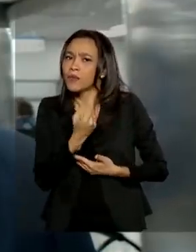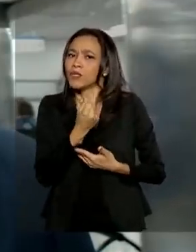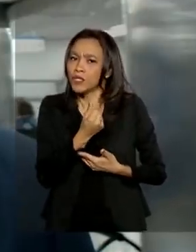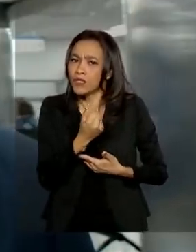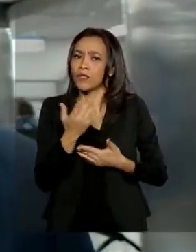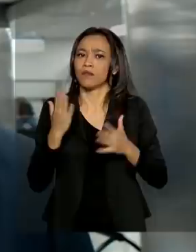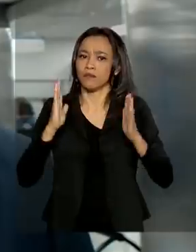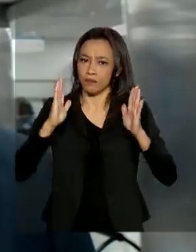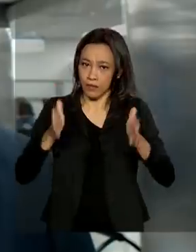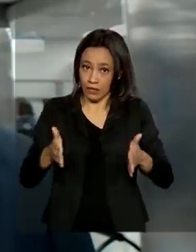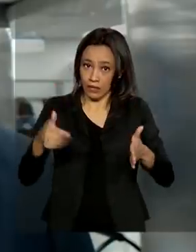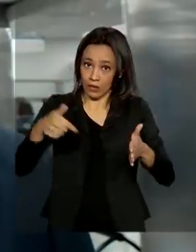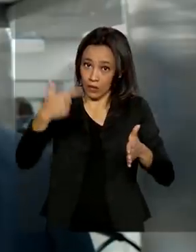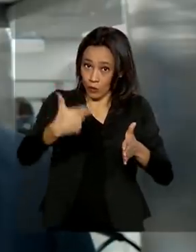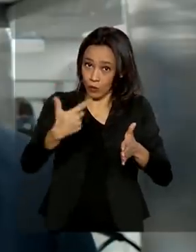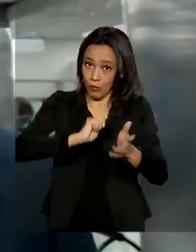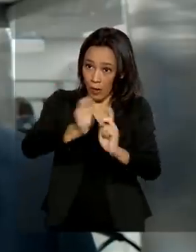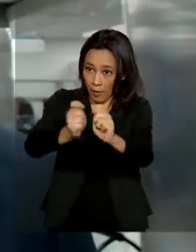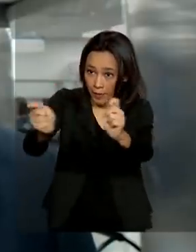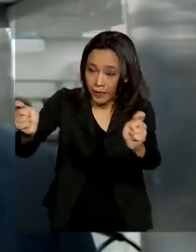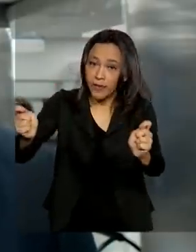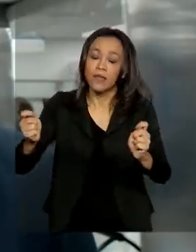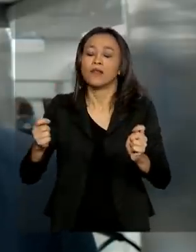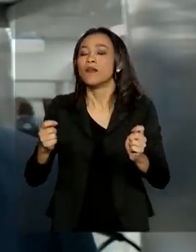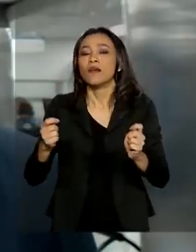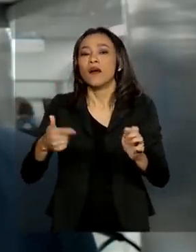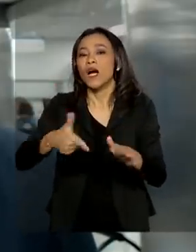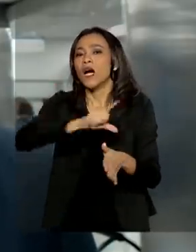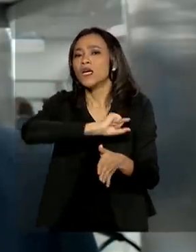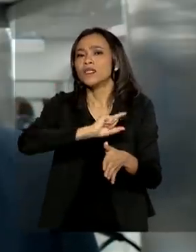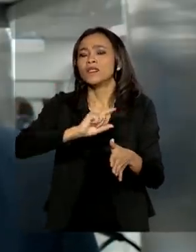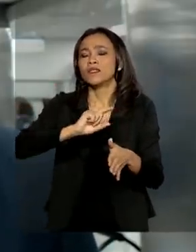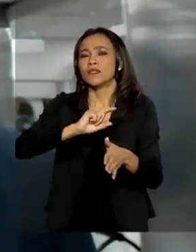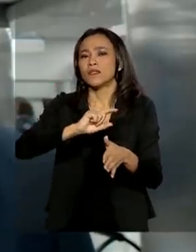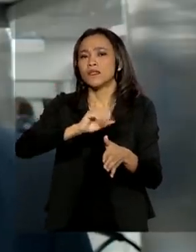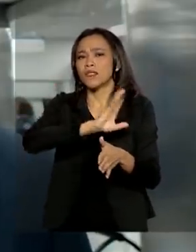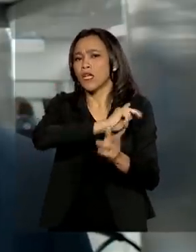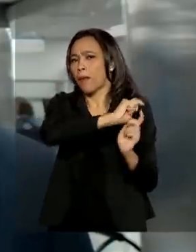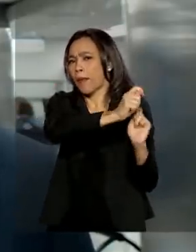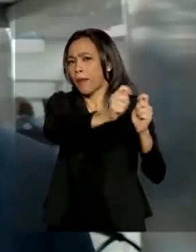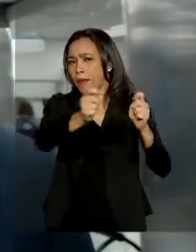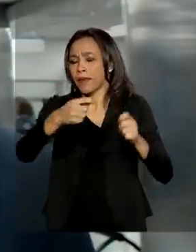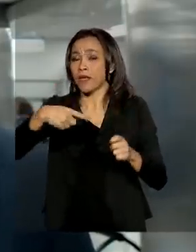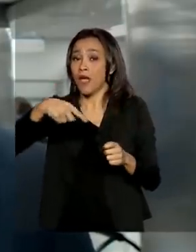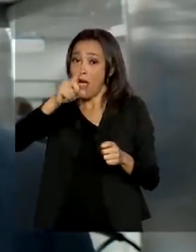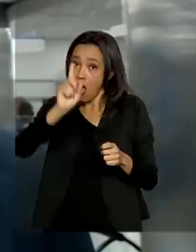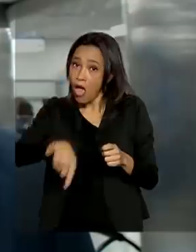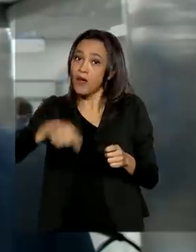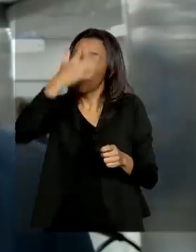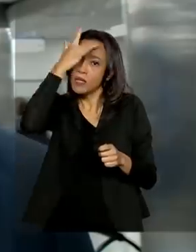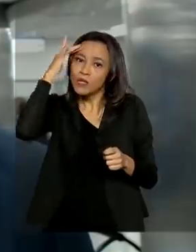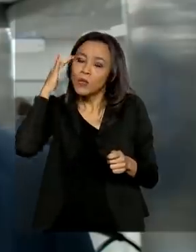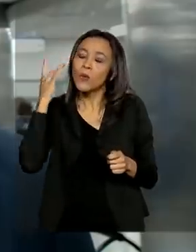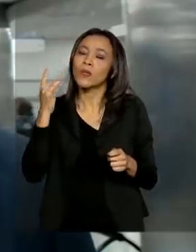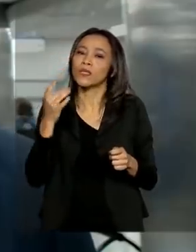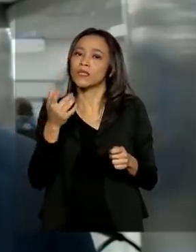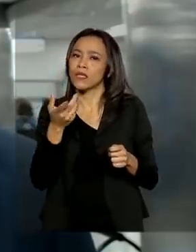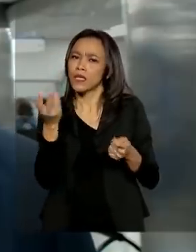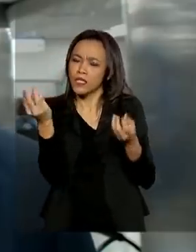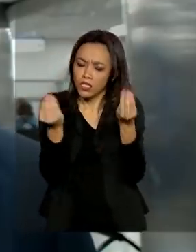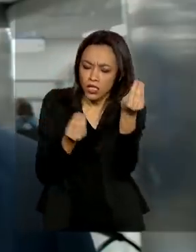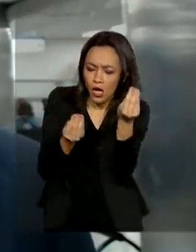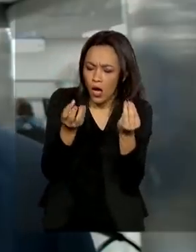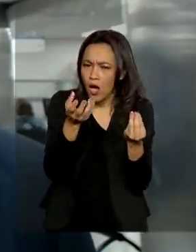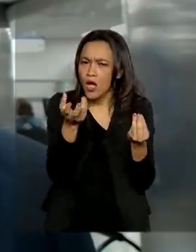do que a gente estava ainda pagando eram pessoas que a gente ia montando dentro